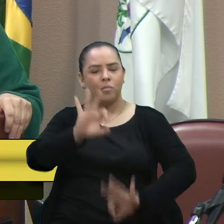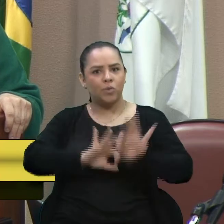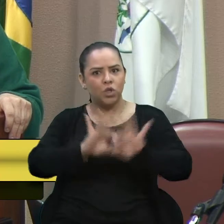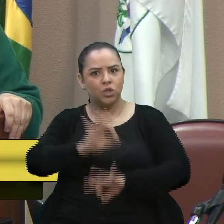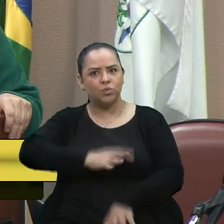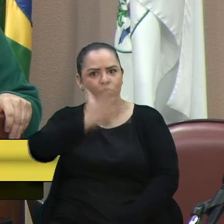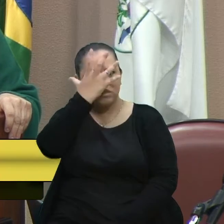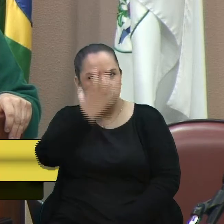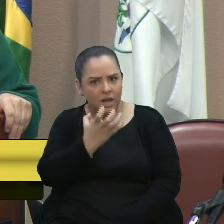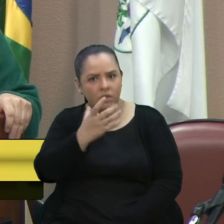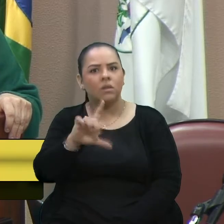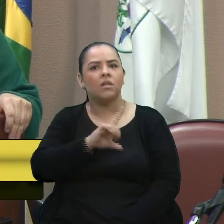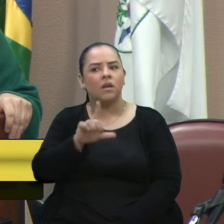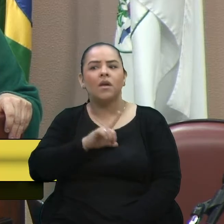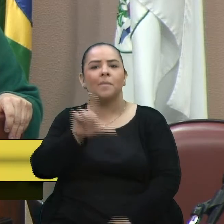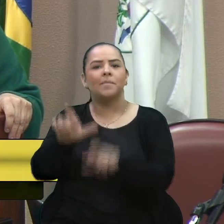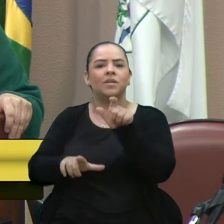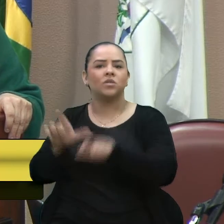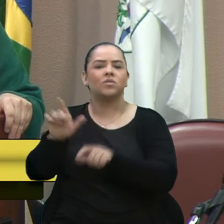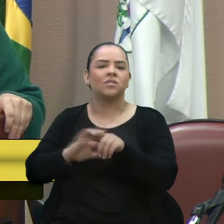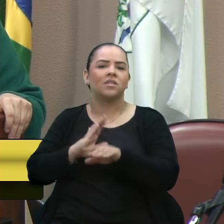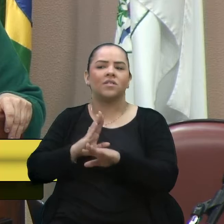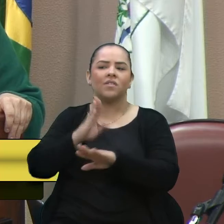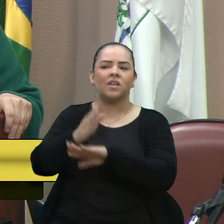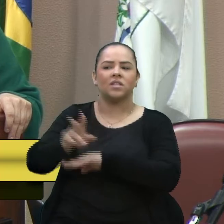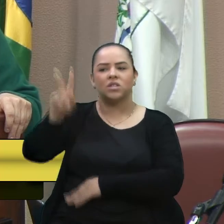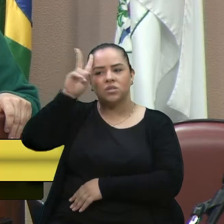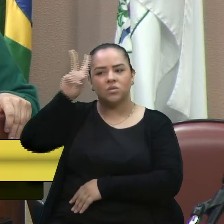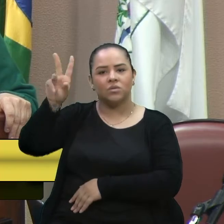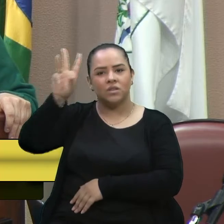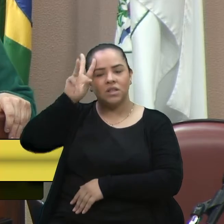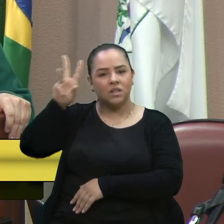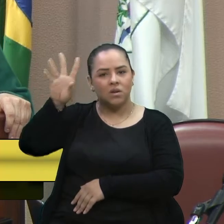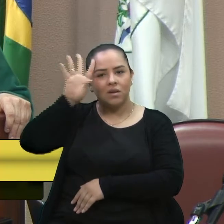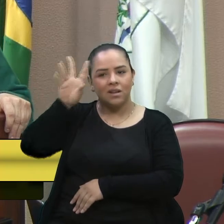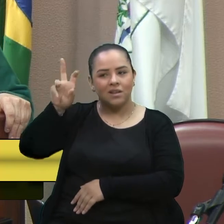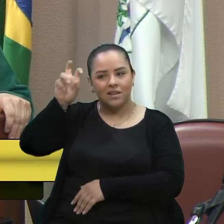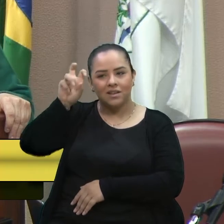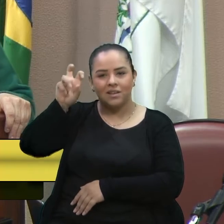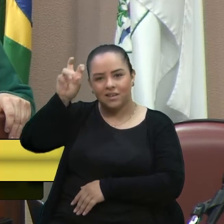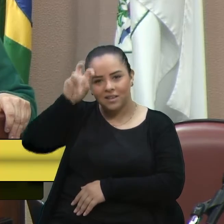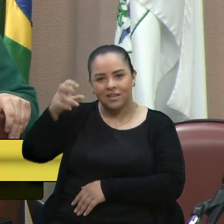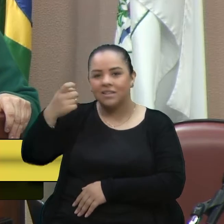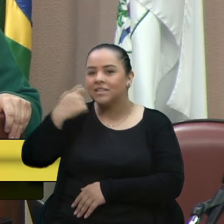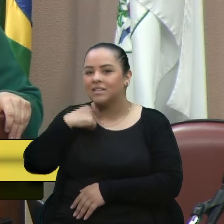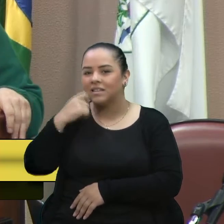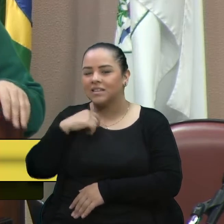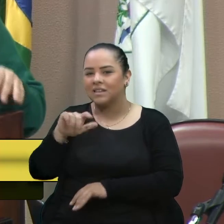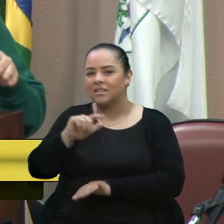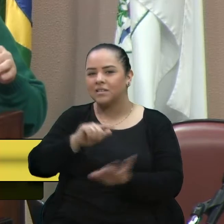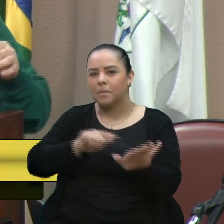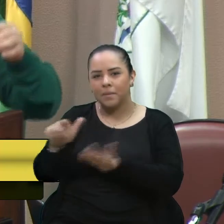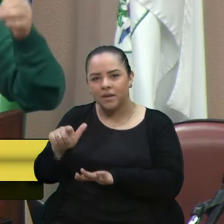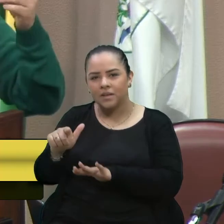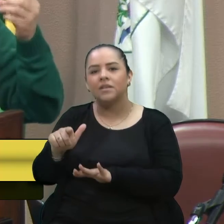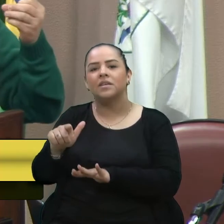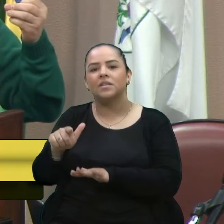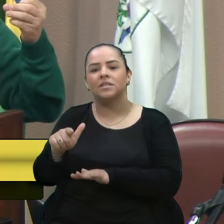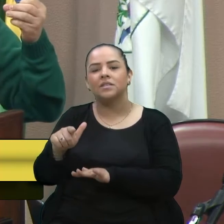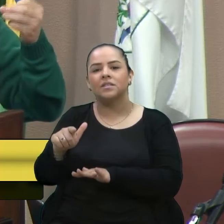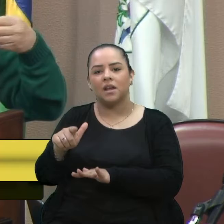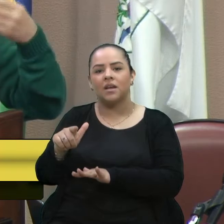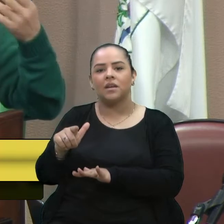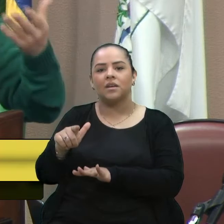Tem muitas pessoas que estão indo lá durante segunda, terça, quarta, quinta, sexta, durante a semana, os dias úteis. E aí não tem